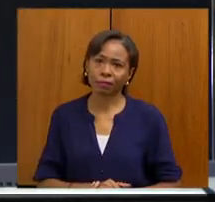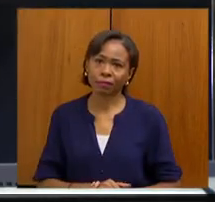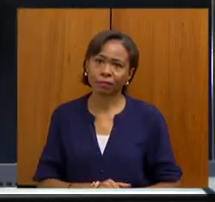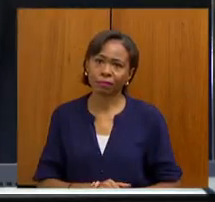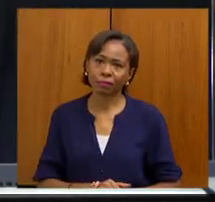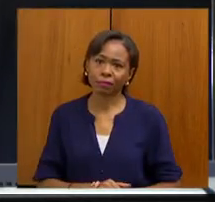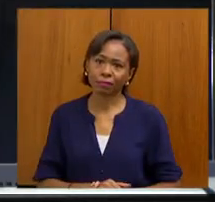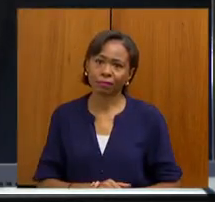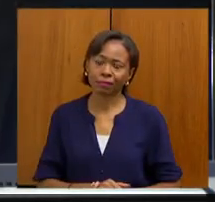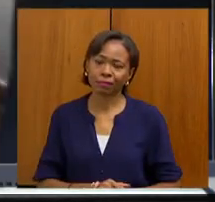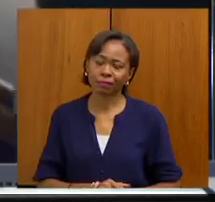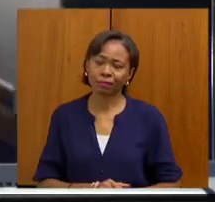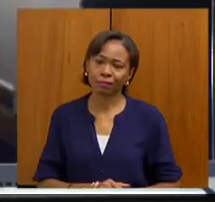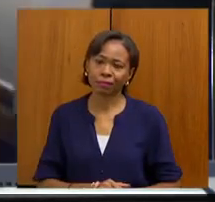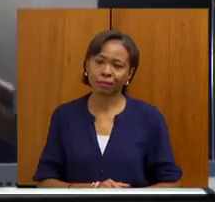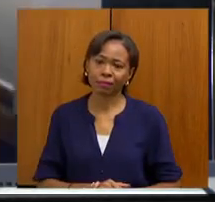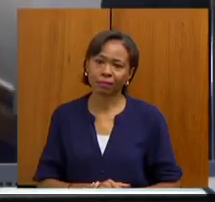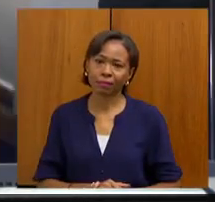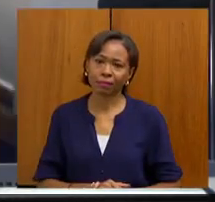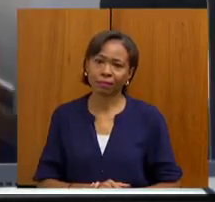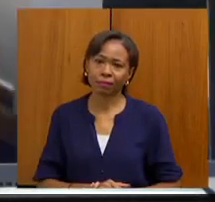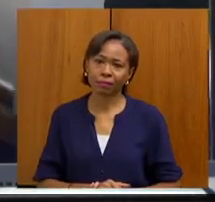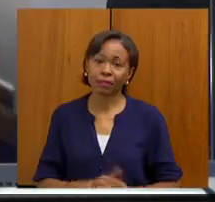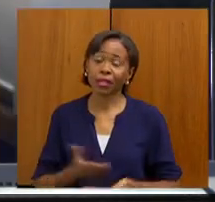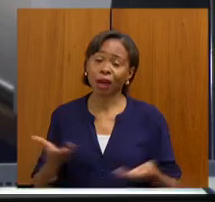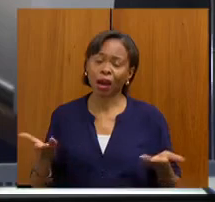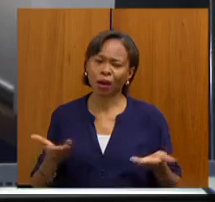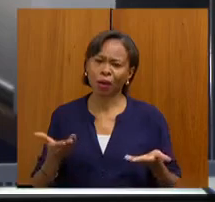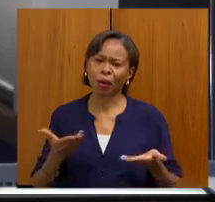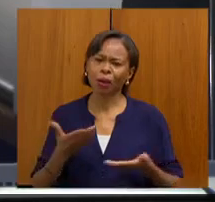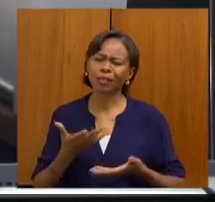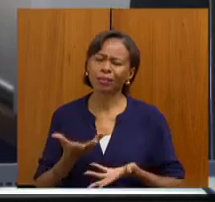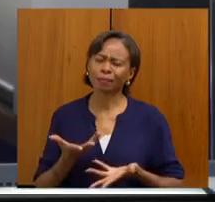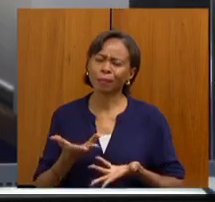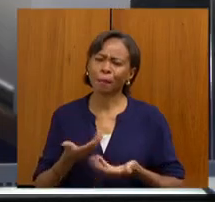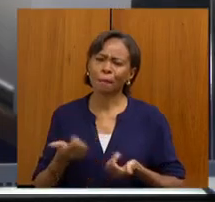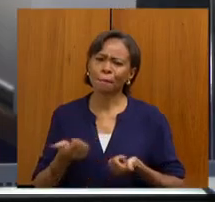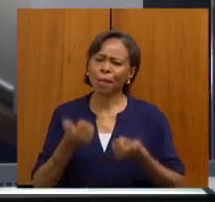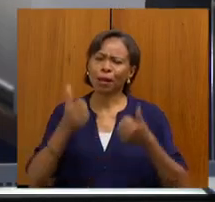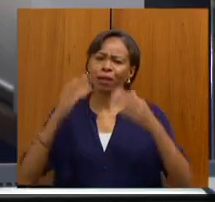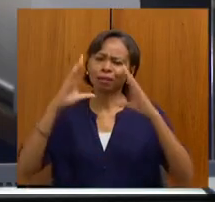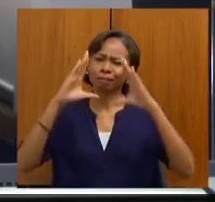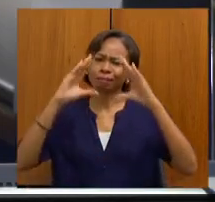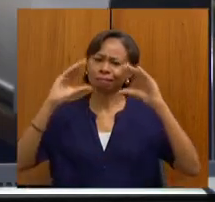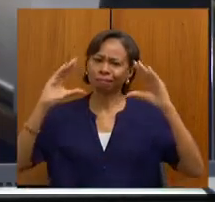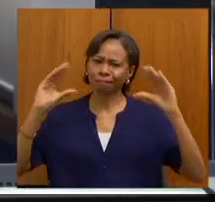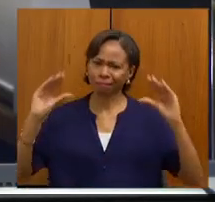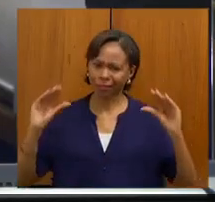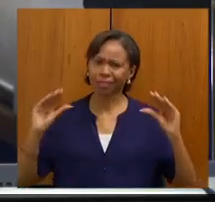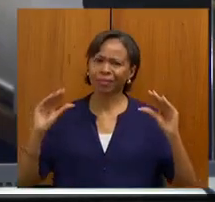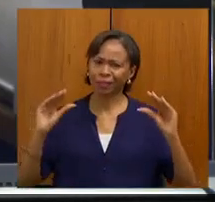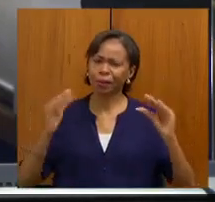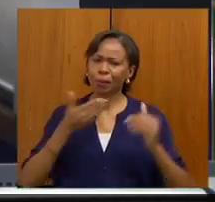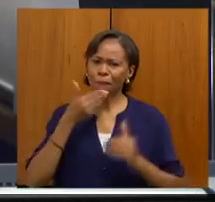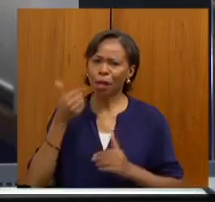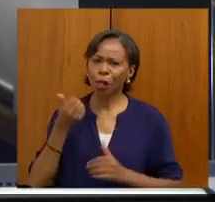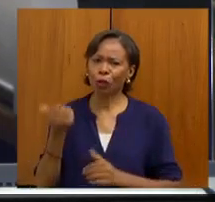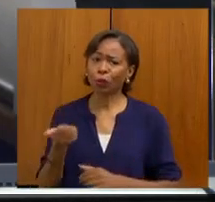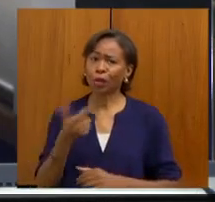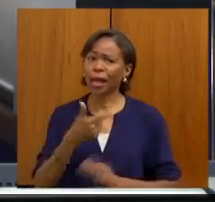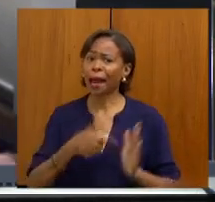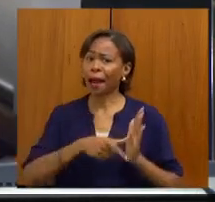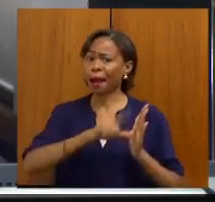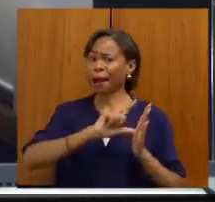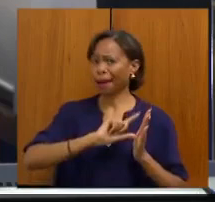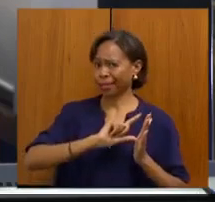Mas estamos em uma situação muito mais confortável do que nós já tivemos na última Assembleia